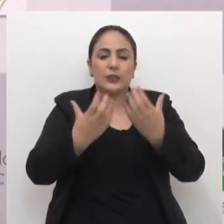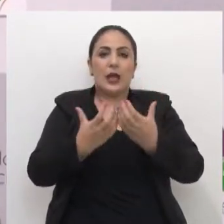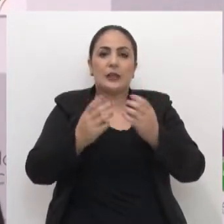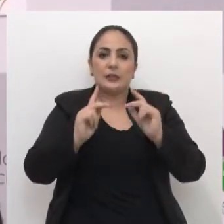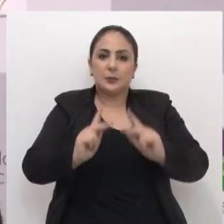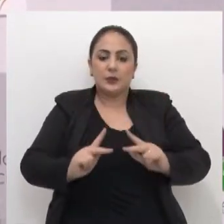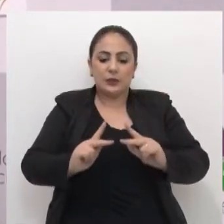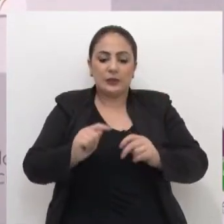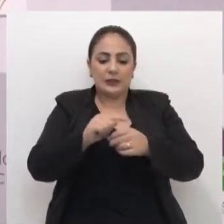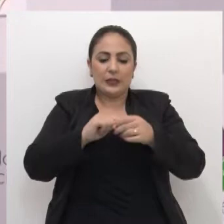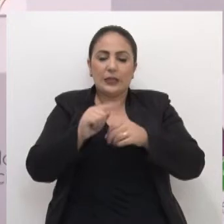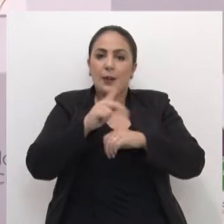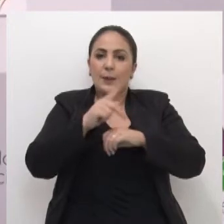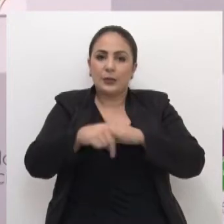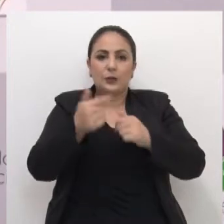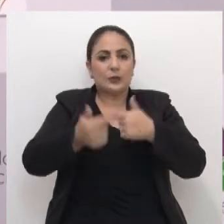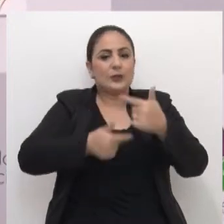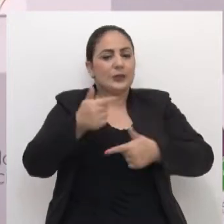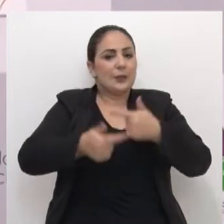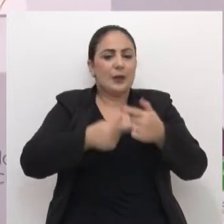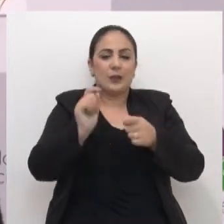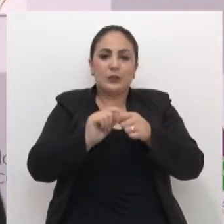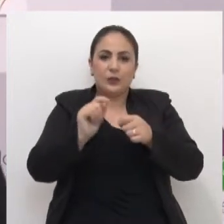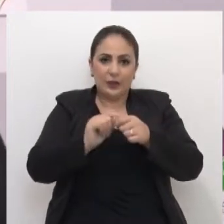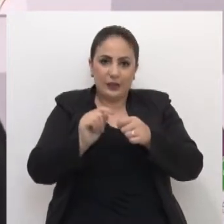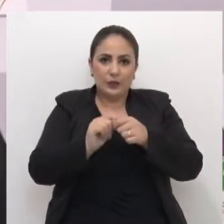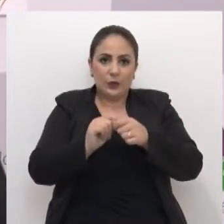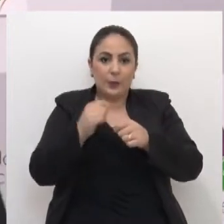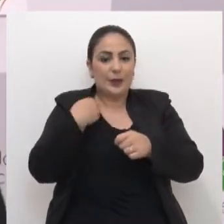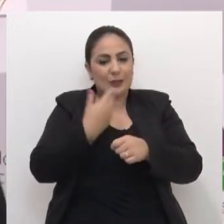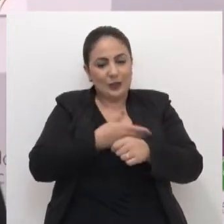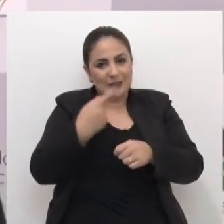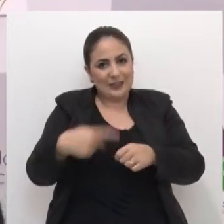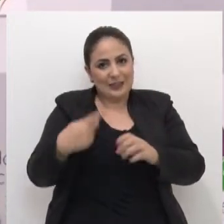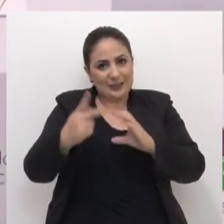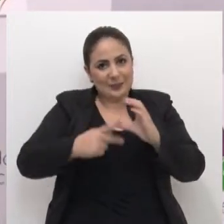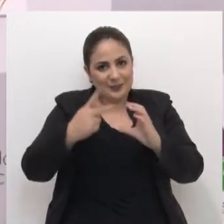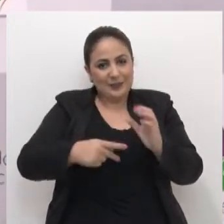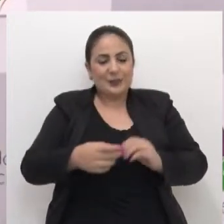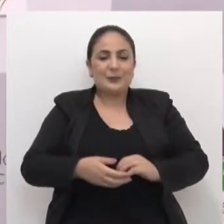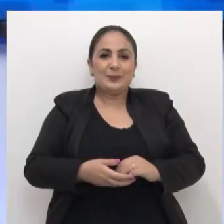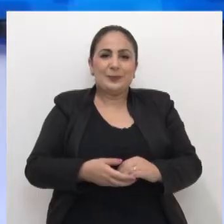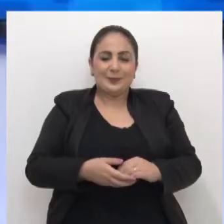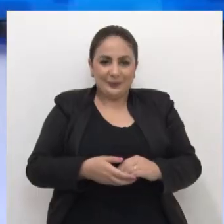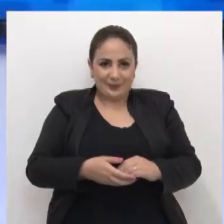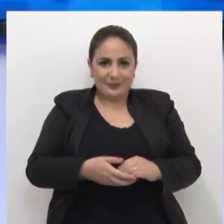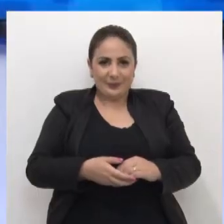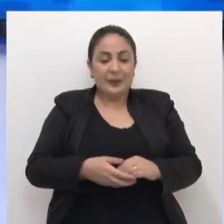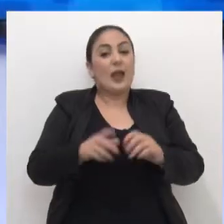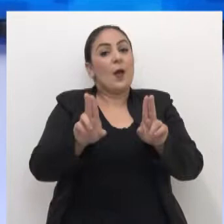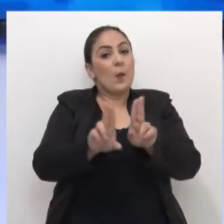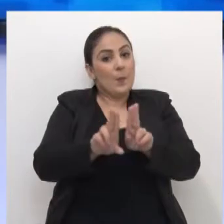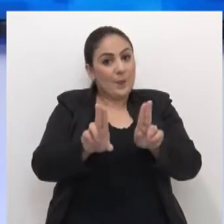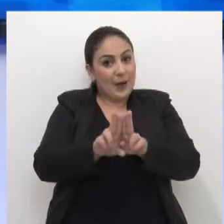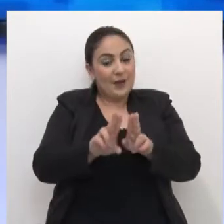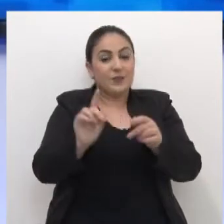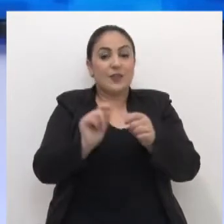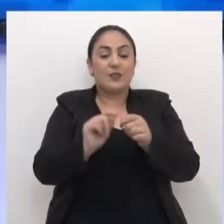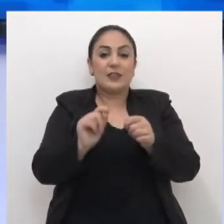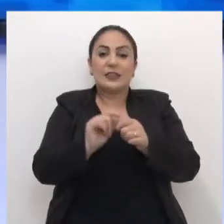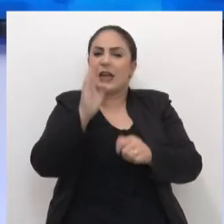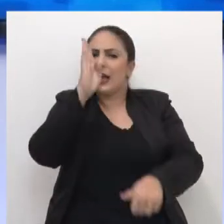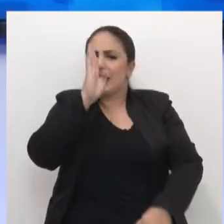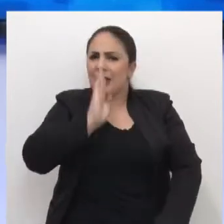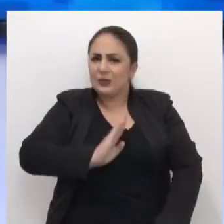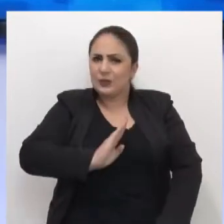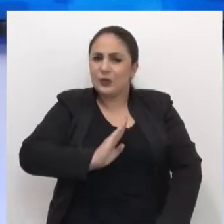é a cidade de Passo Fundo com o trabalho feito aqui por nós, aqui na Câmara de Vereadores. A UPF vai oferecer de